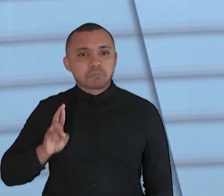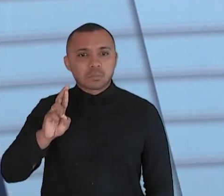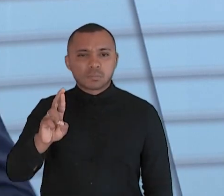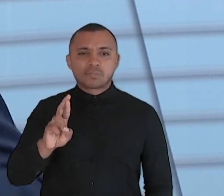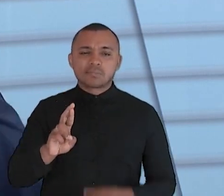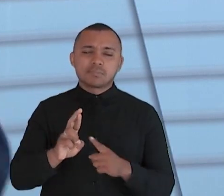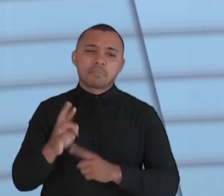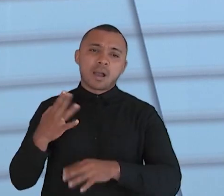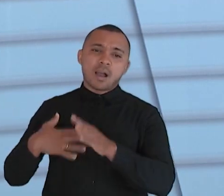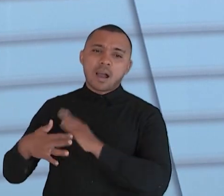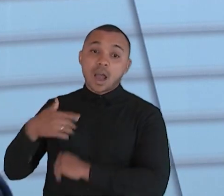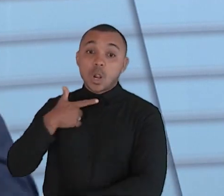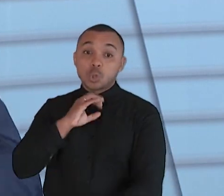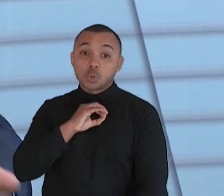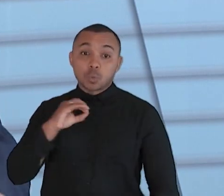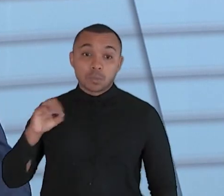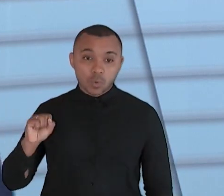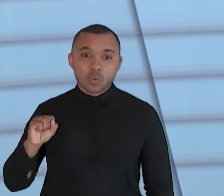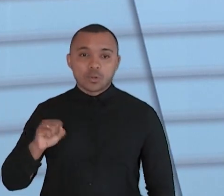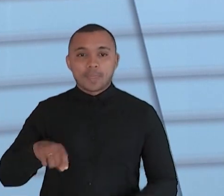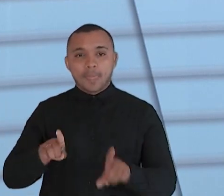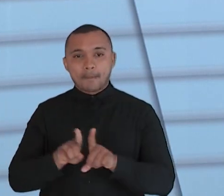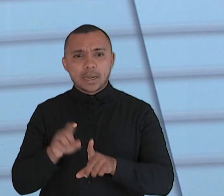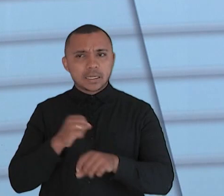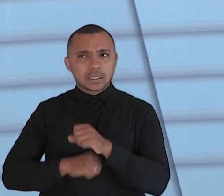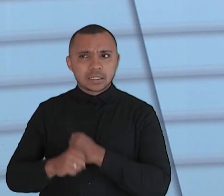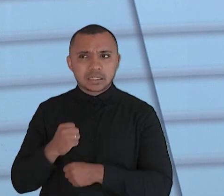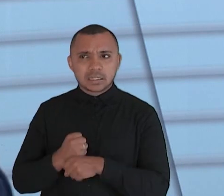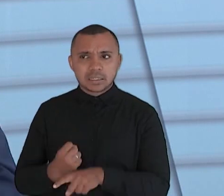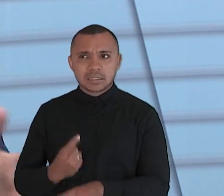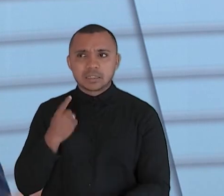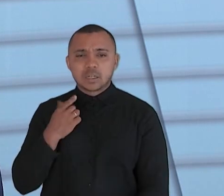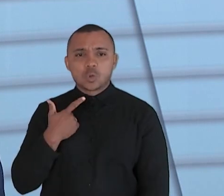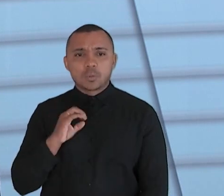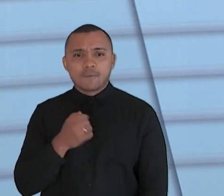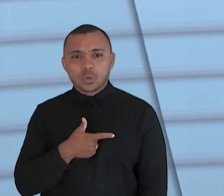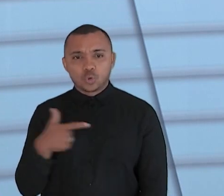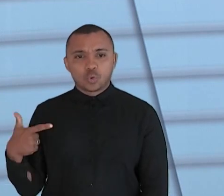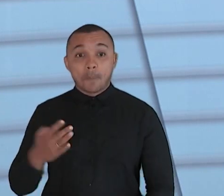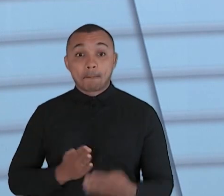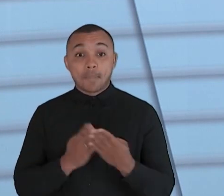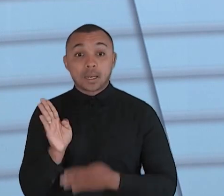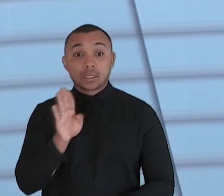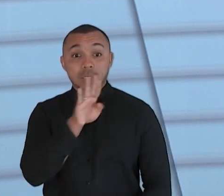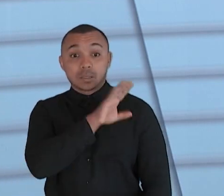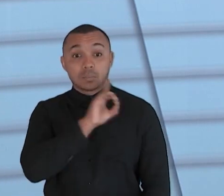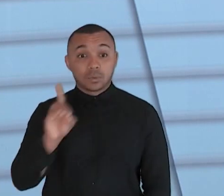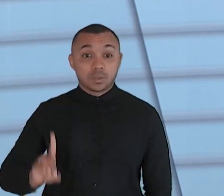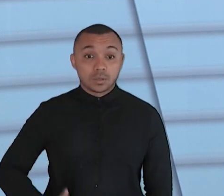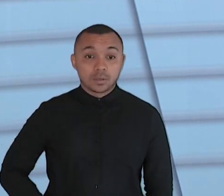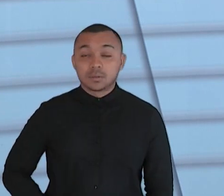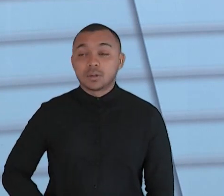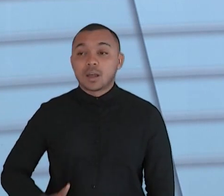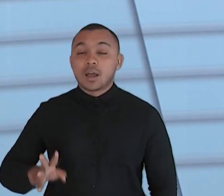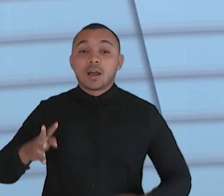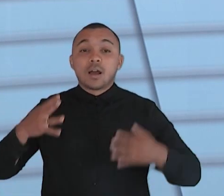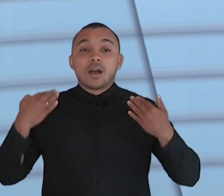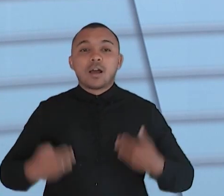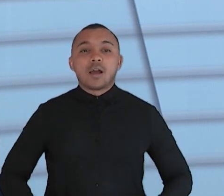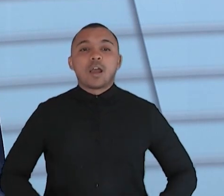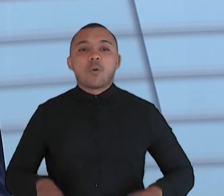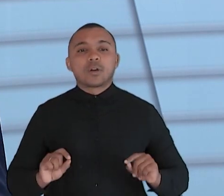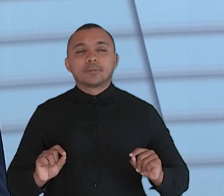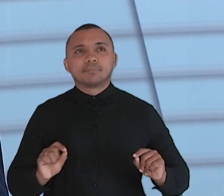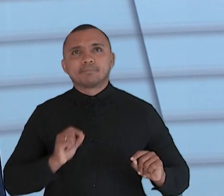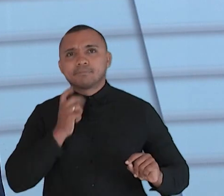primeira vez e agora em 2022 não mais ser não mais para ser vereador mas para ser deputado eu eu